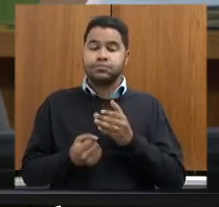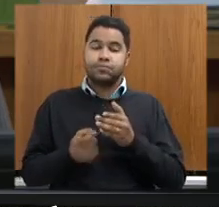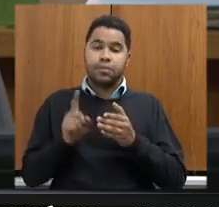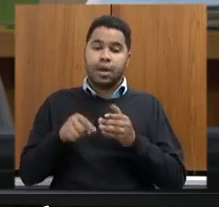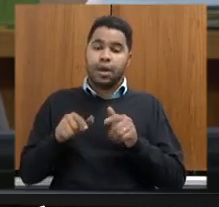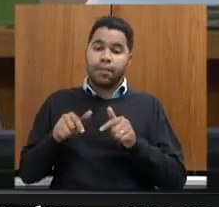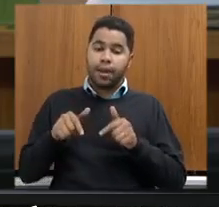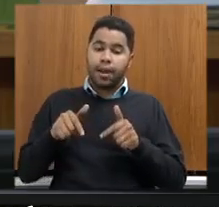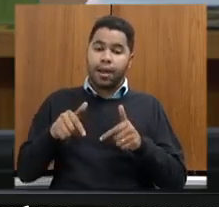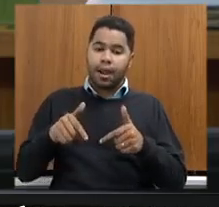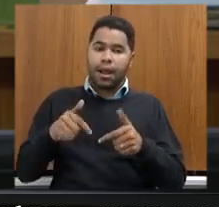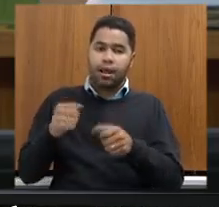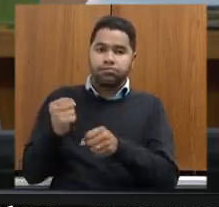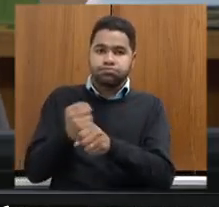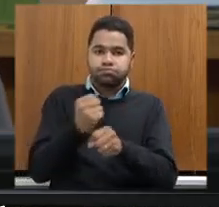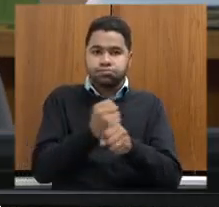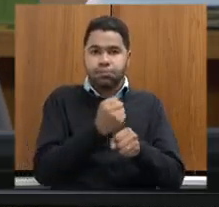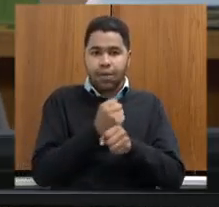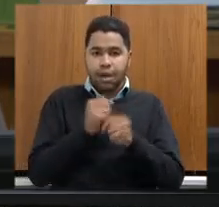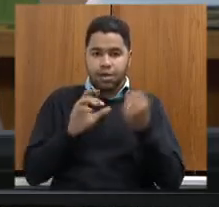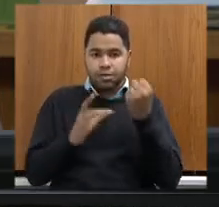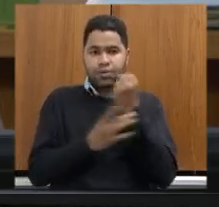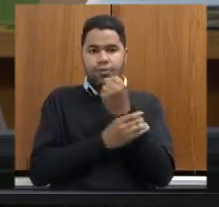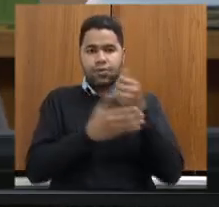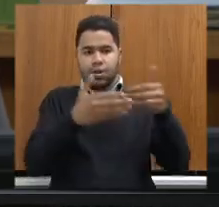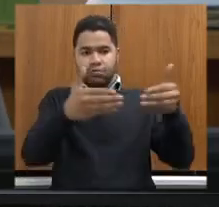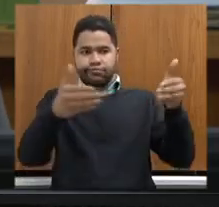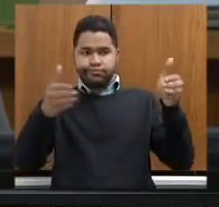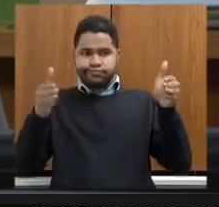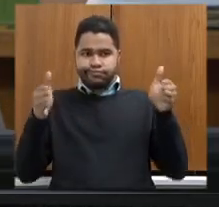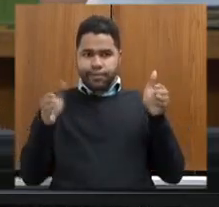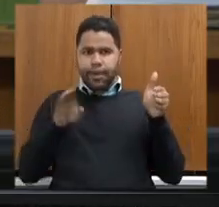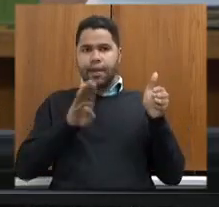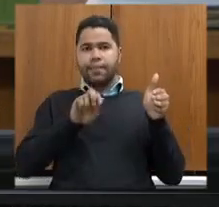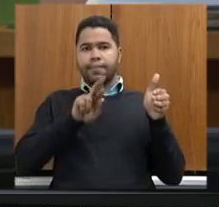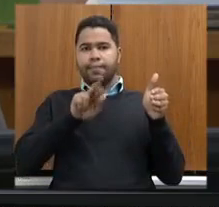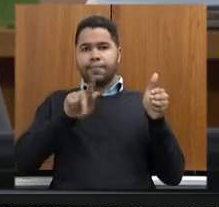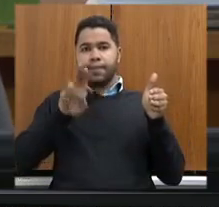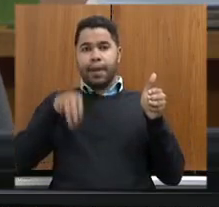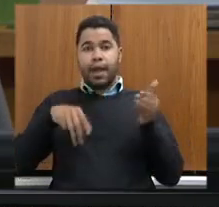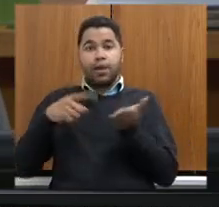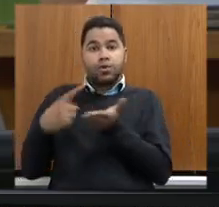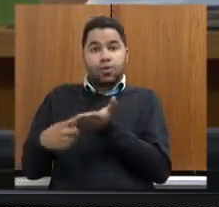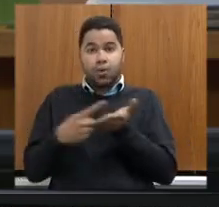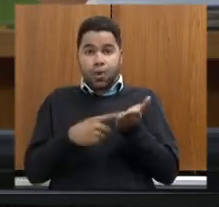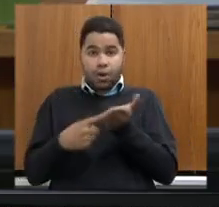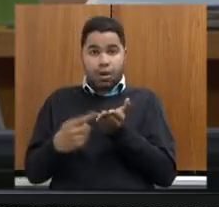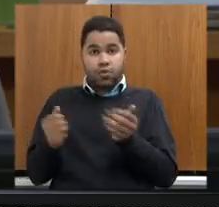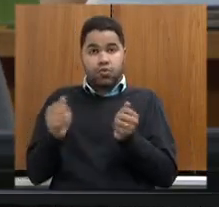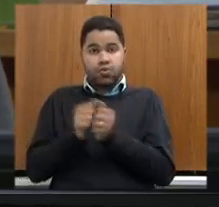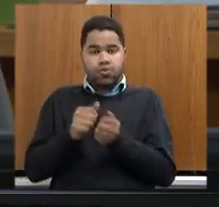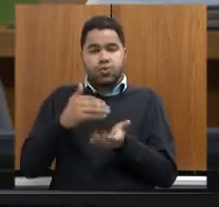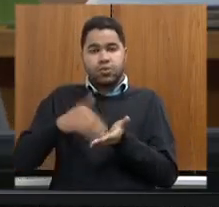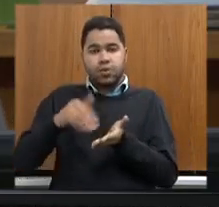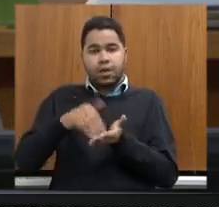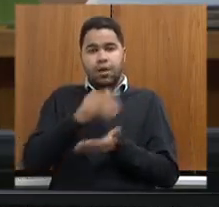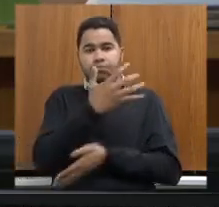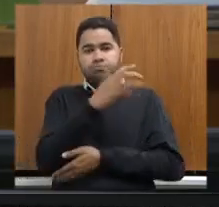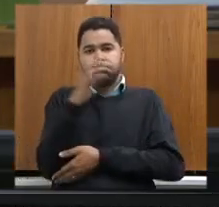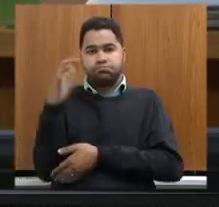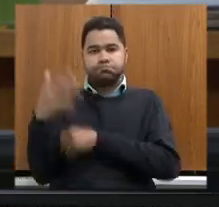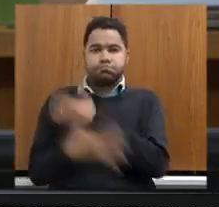execução das obras para garantir a segurança da barragem, a partir de um acordo feito com a Secretaria de Meio Ambiente,